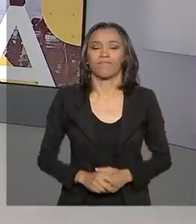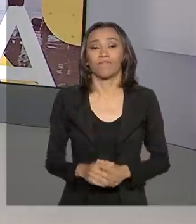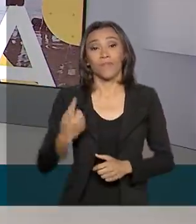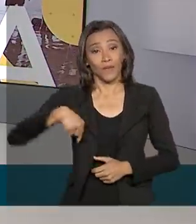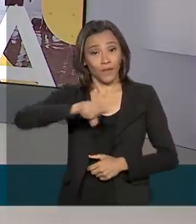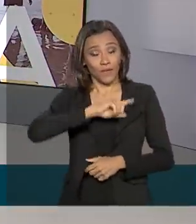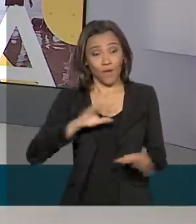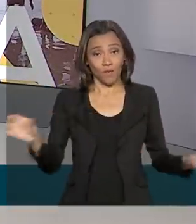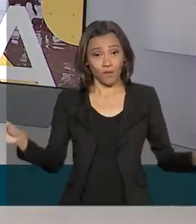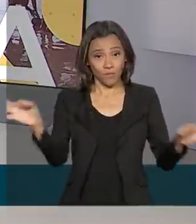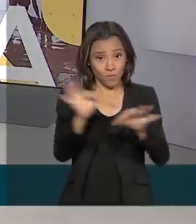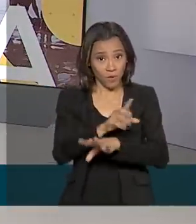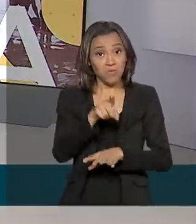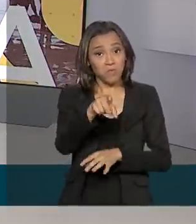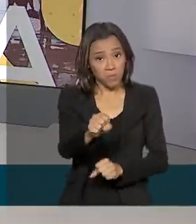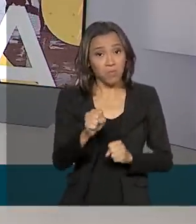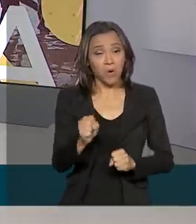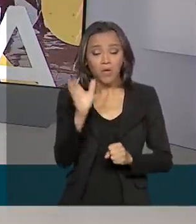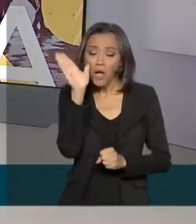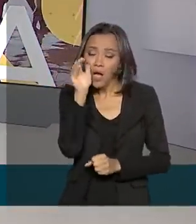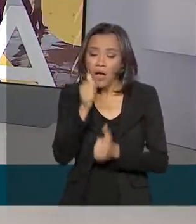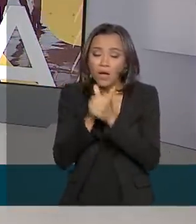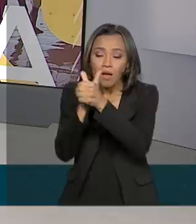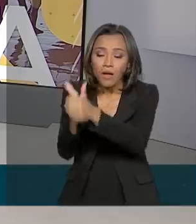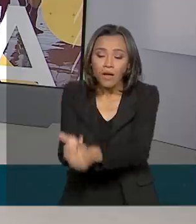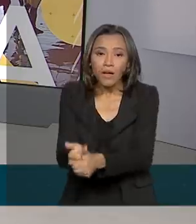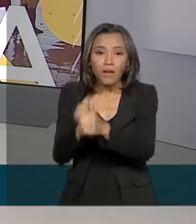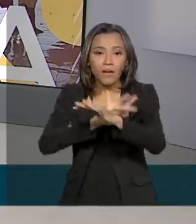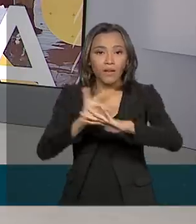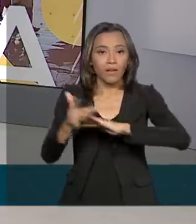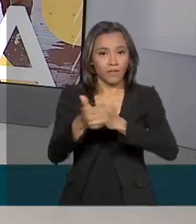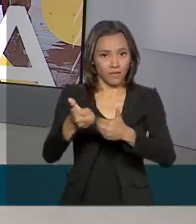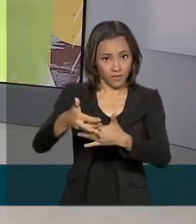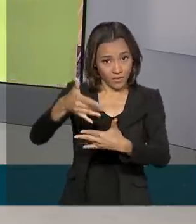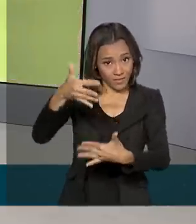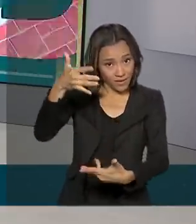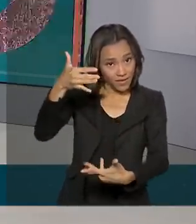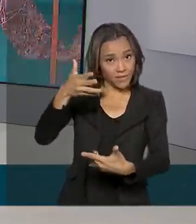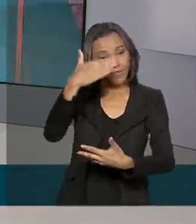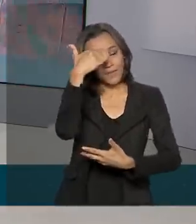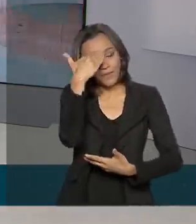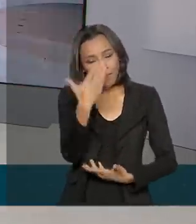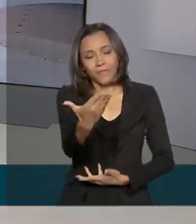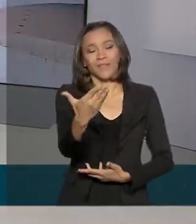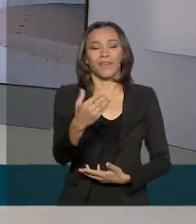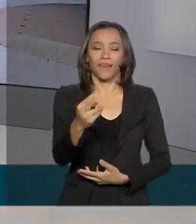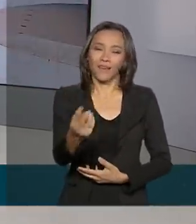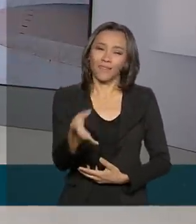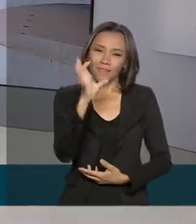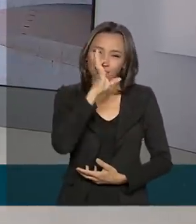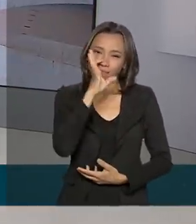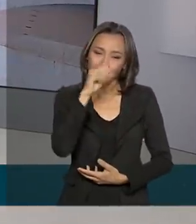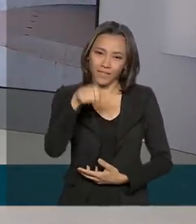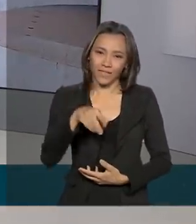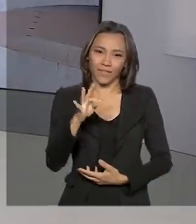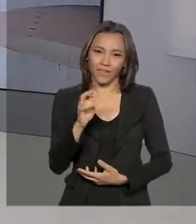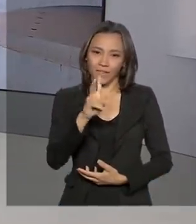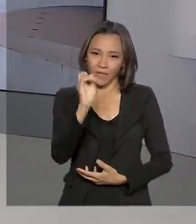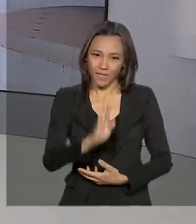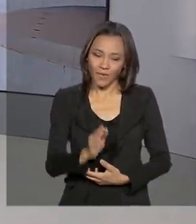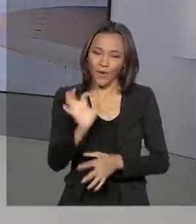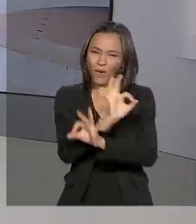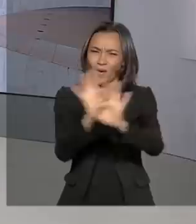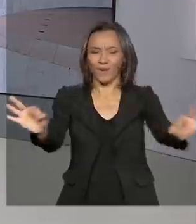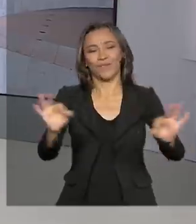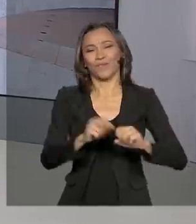ficamos por aqui, você pode nos acompanhar também pelas redes sociais. Muito obrigada pela sua audiência aqui na TV Brasil, ótima